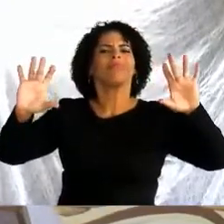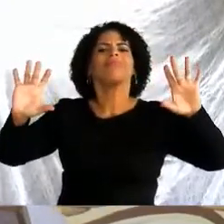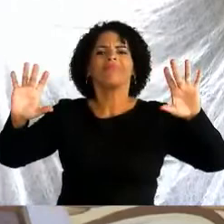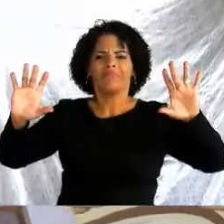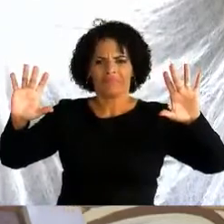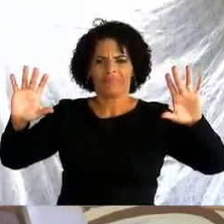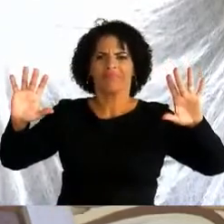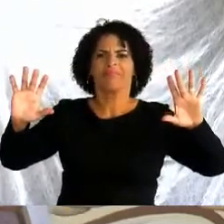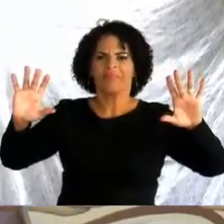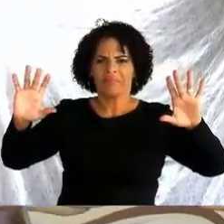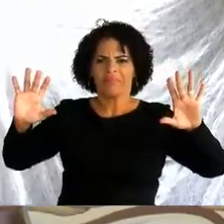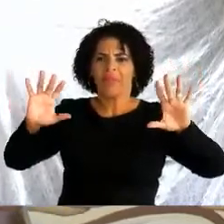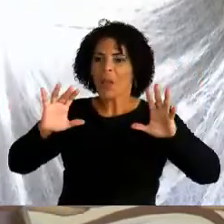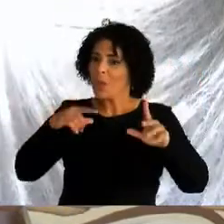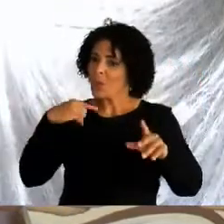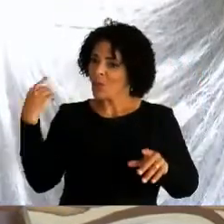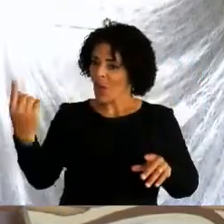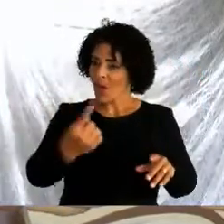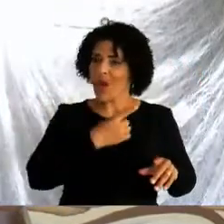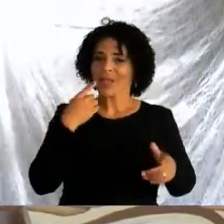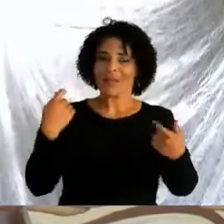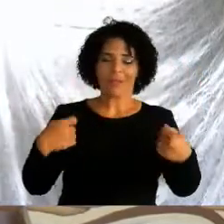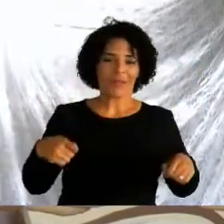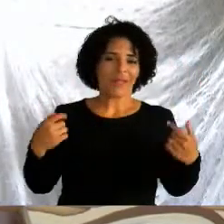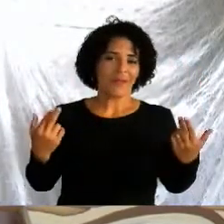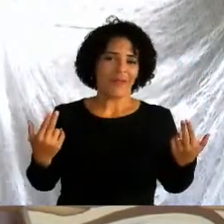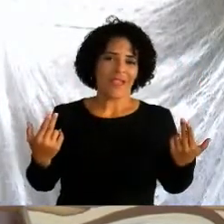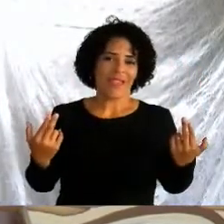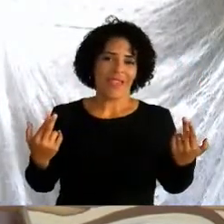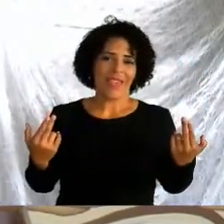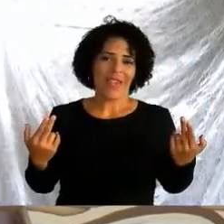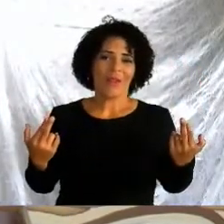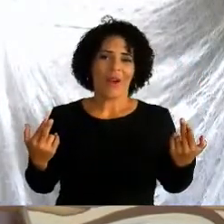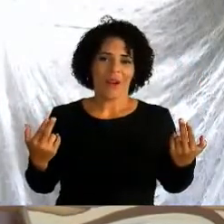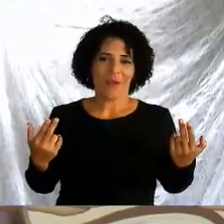como todo crente deve ser.